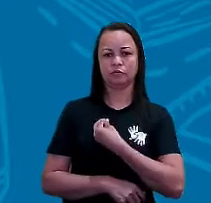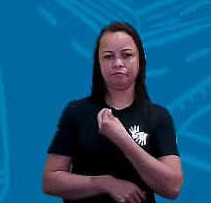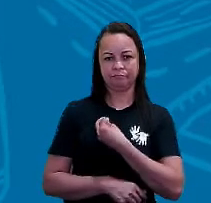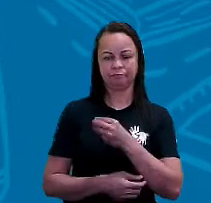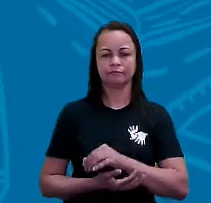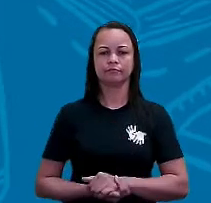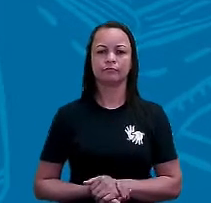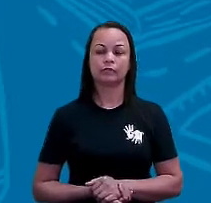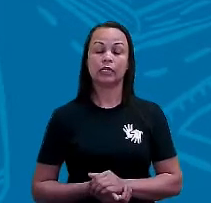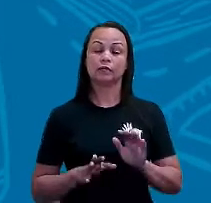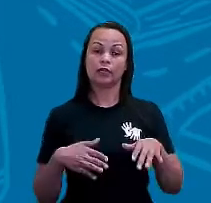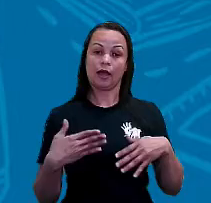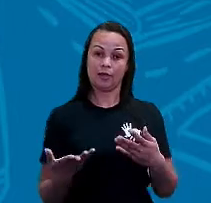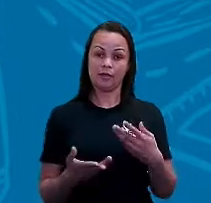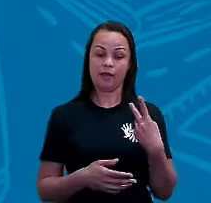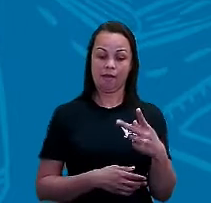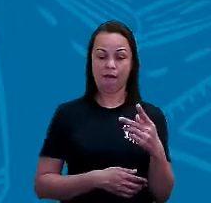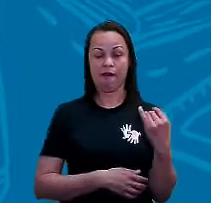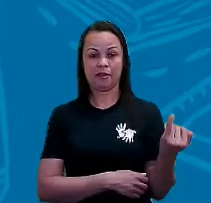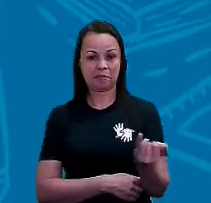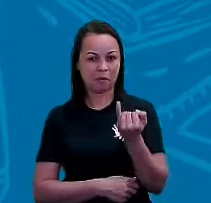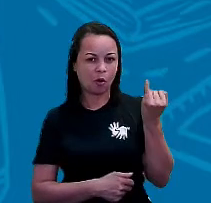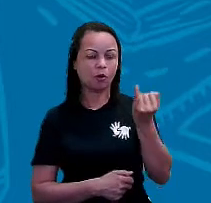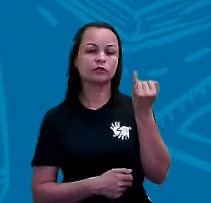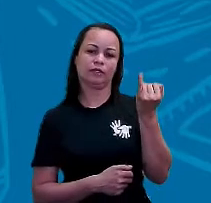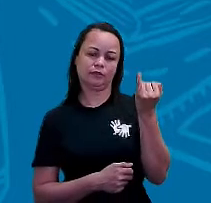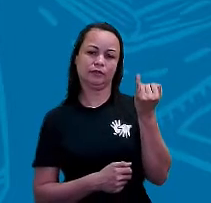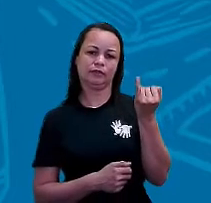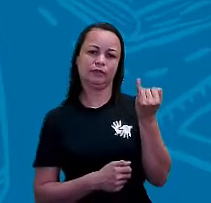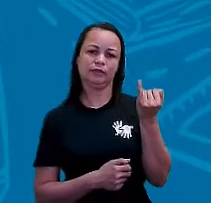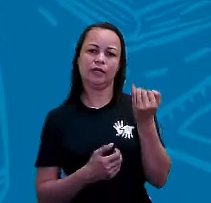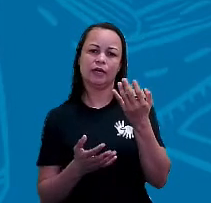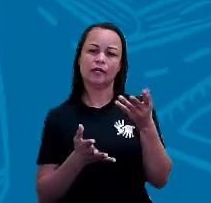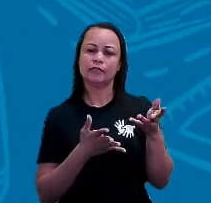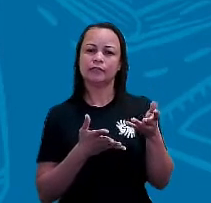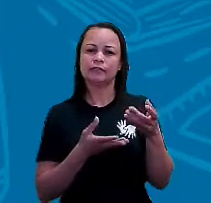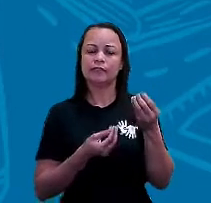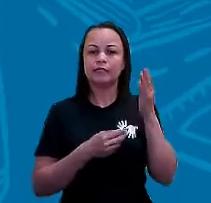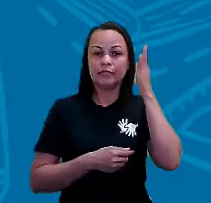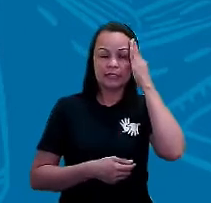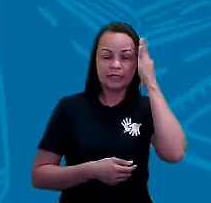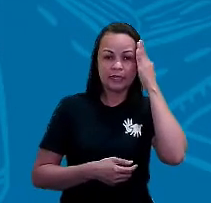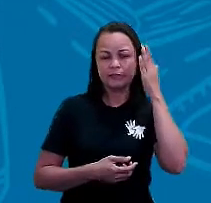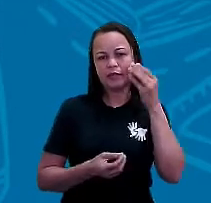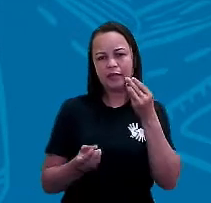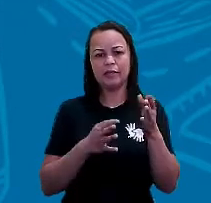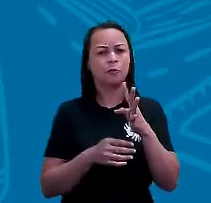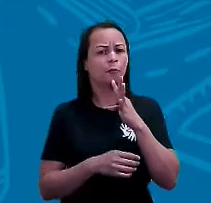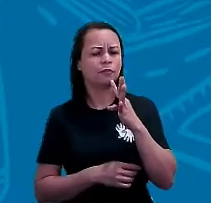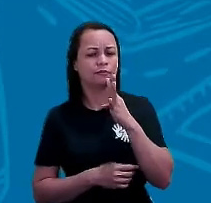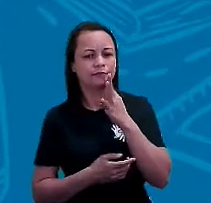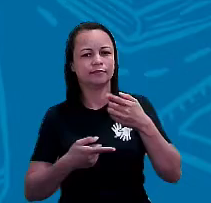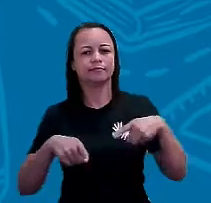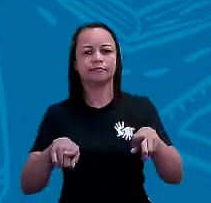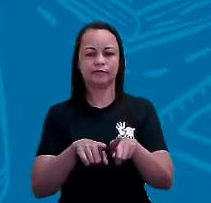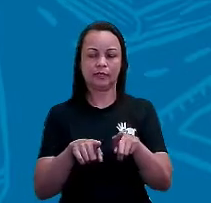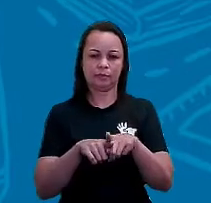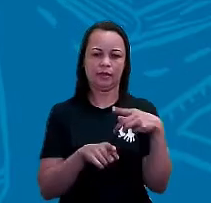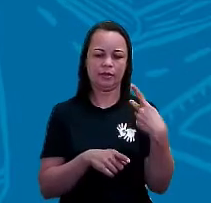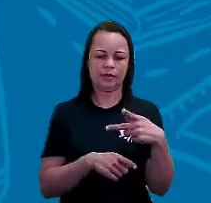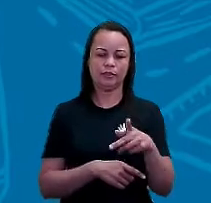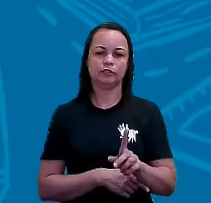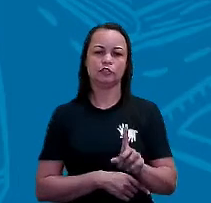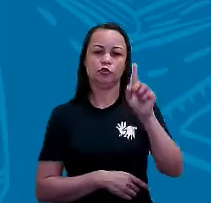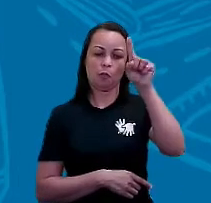Daí a importância, né? Eu estou mostrando para vocês a aplicabilidade da gente saber, da gente conhecer esses pontos